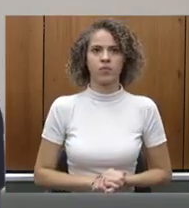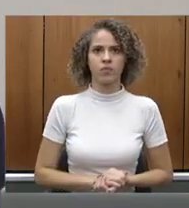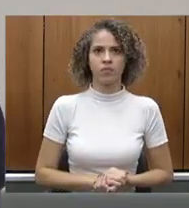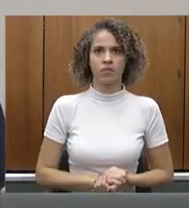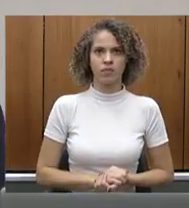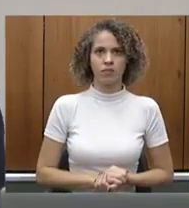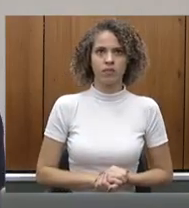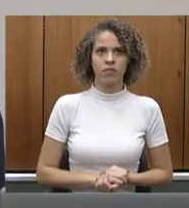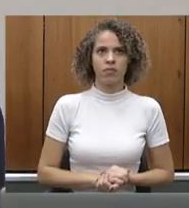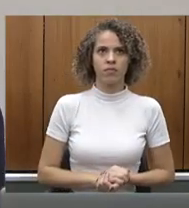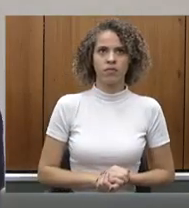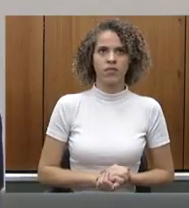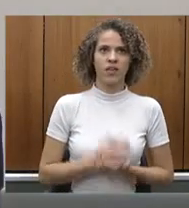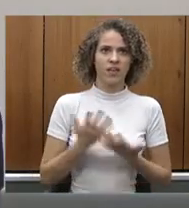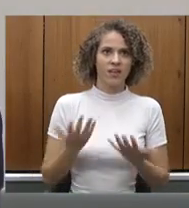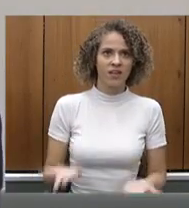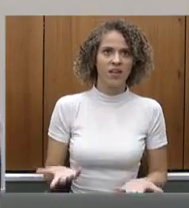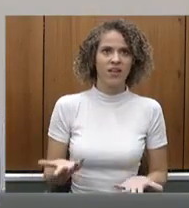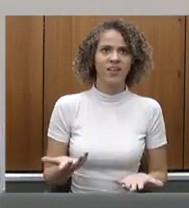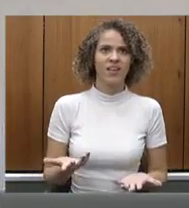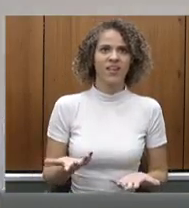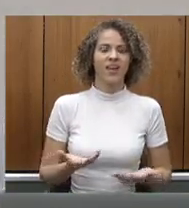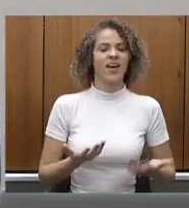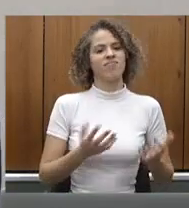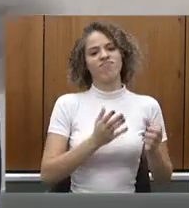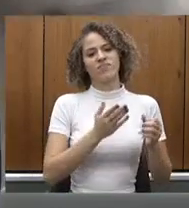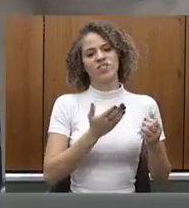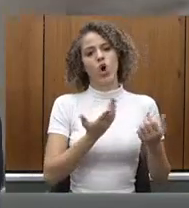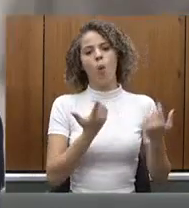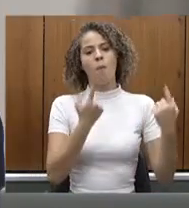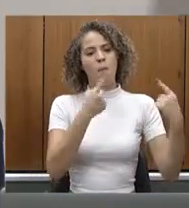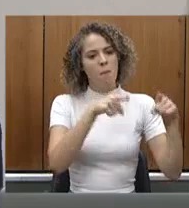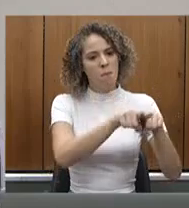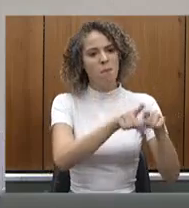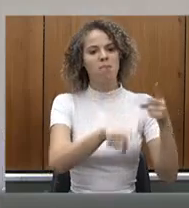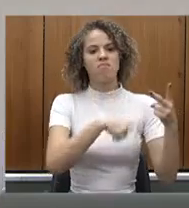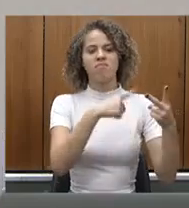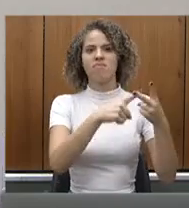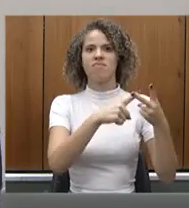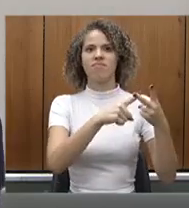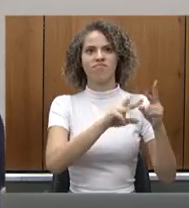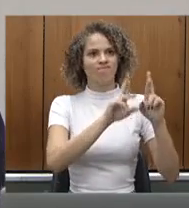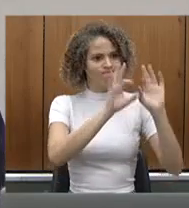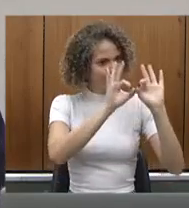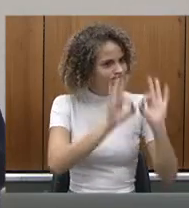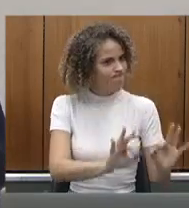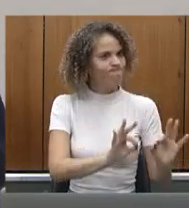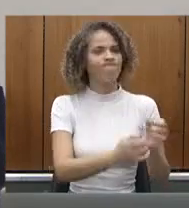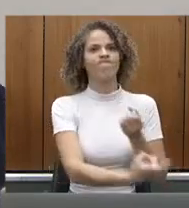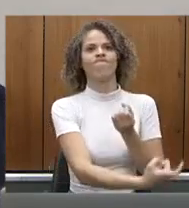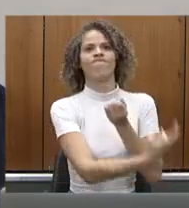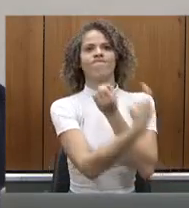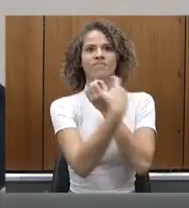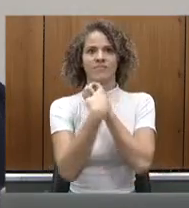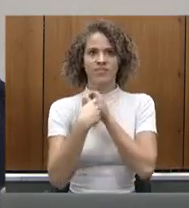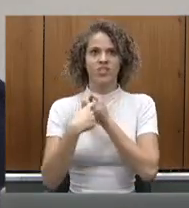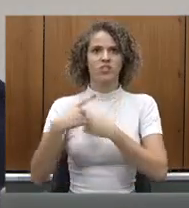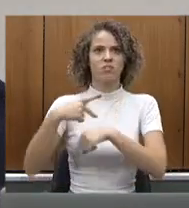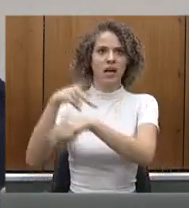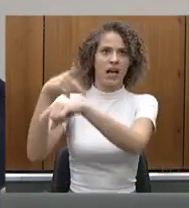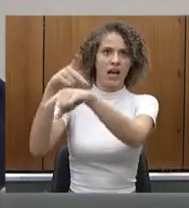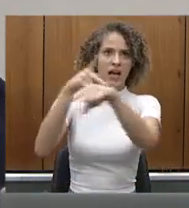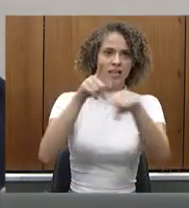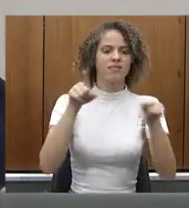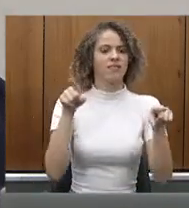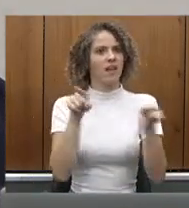E dizer, Fábio, dessa parceria, de como tudo caminhou, a retomada dos hospitais regionais, a